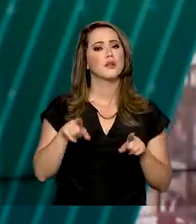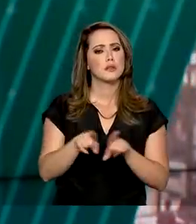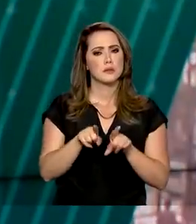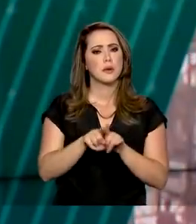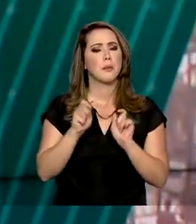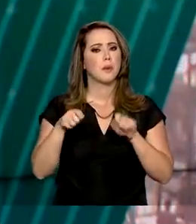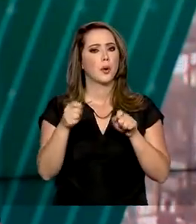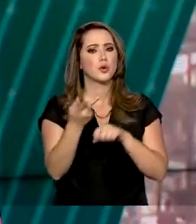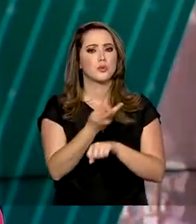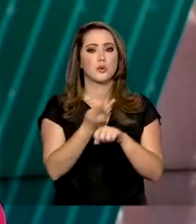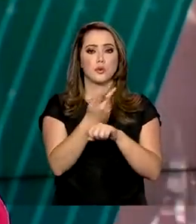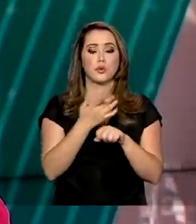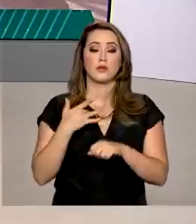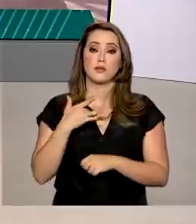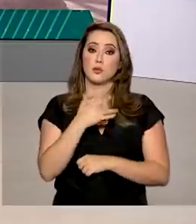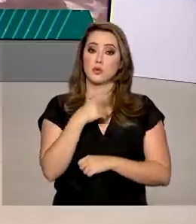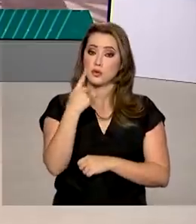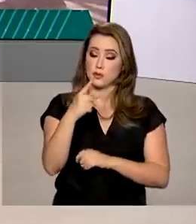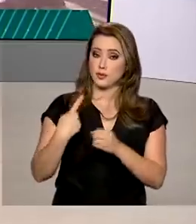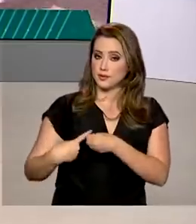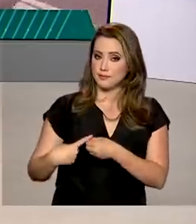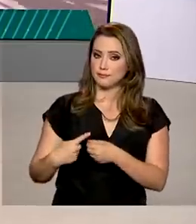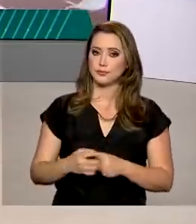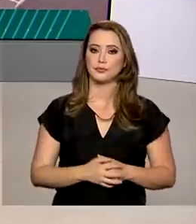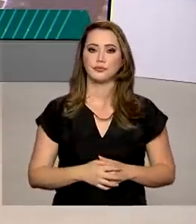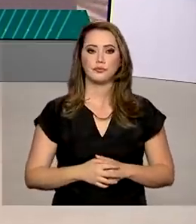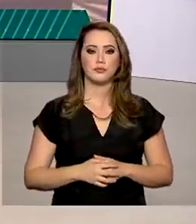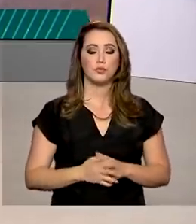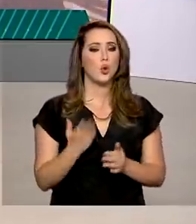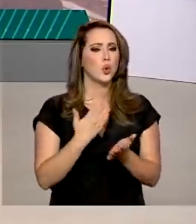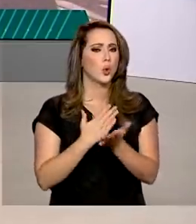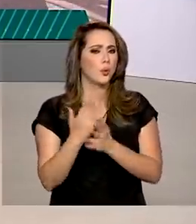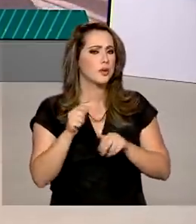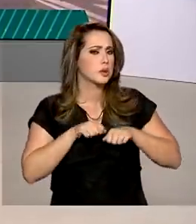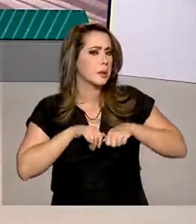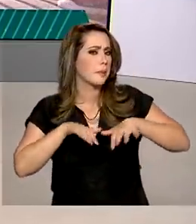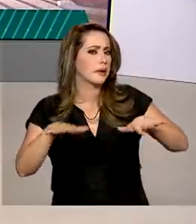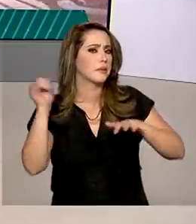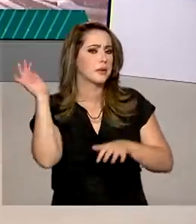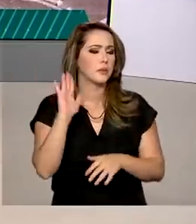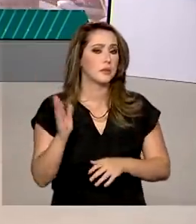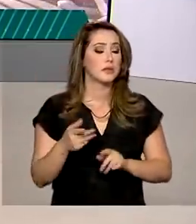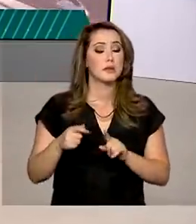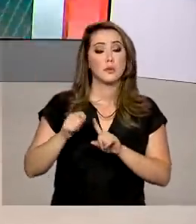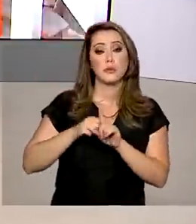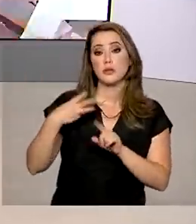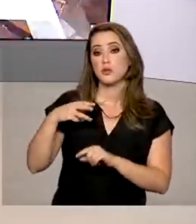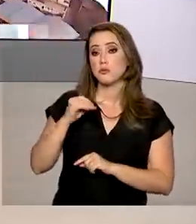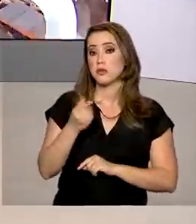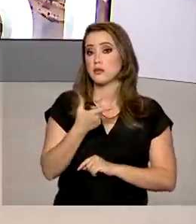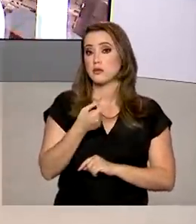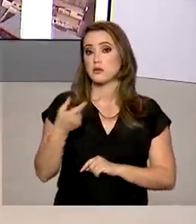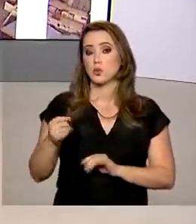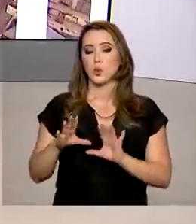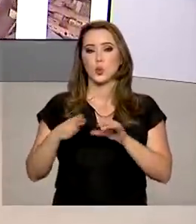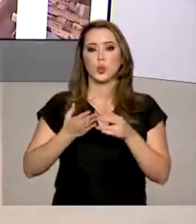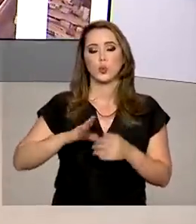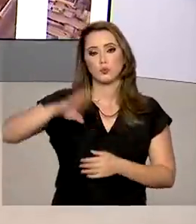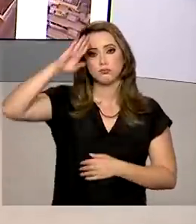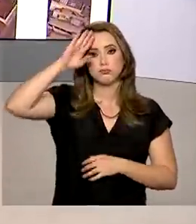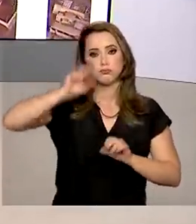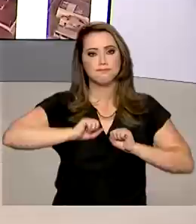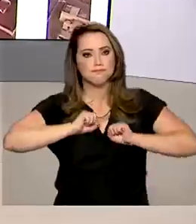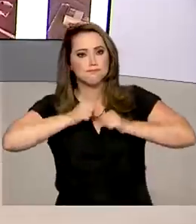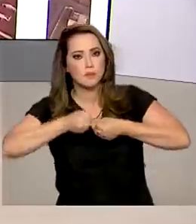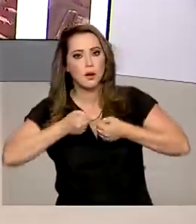Secretaria de Saúde da sua cidade. Desde o da pandemia no Brasil, em março de 2020, as Forças Armadas atuaram para